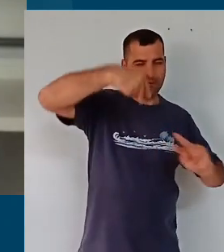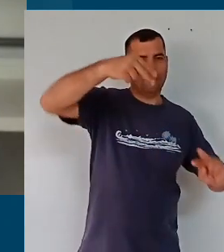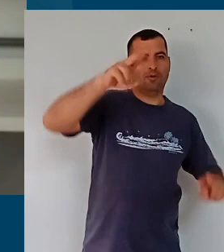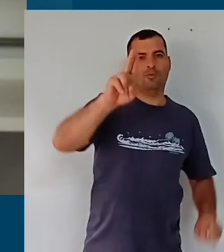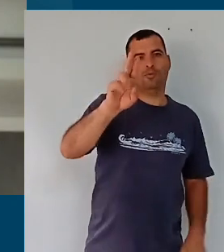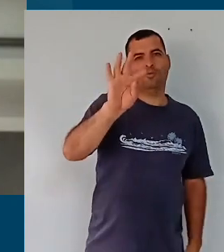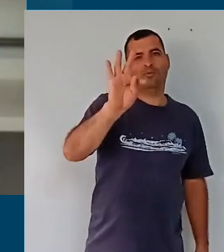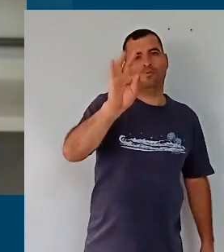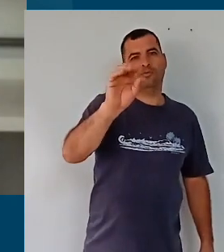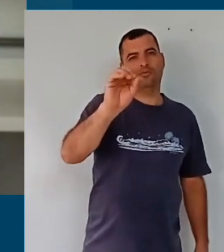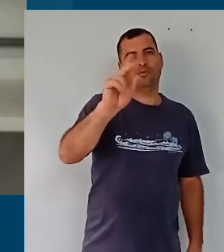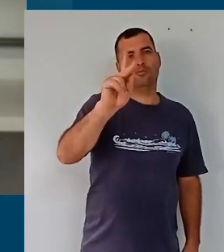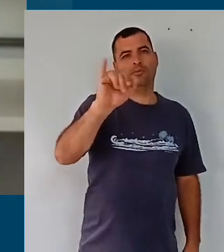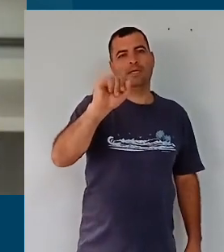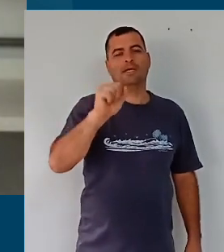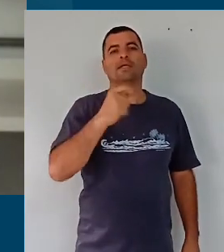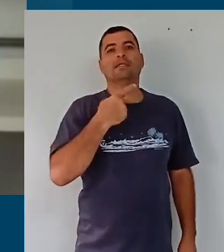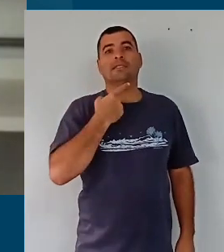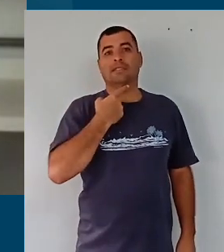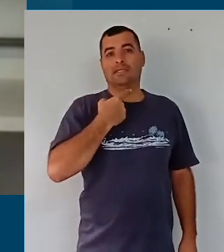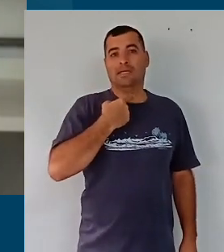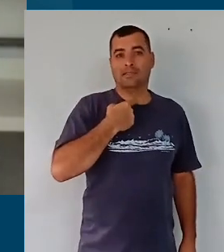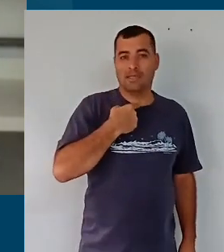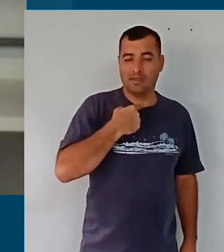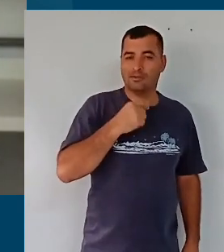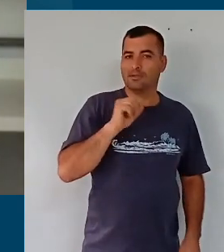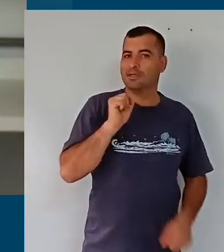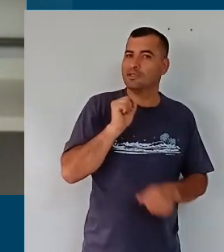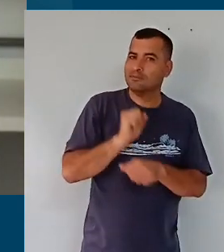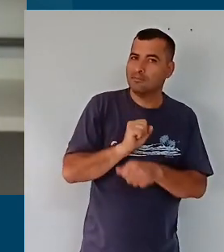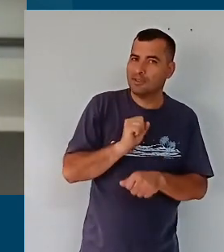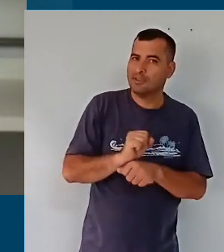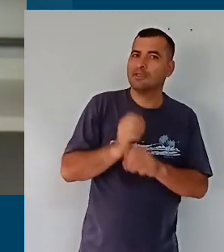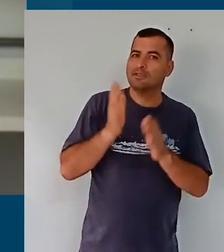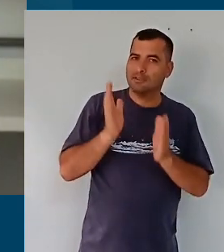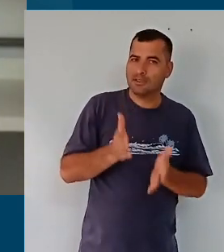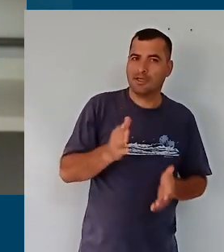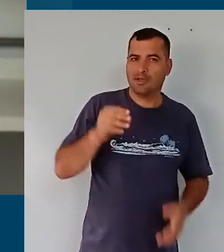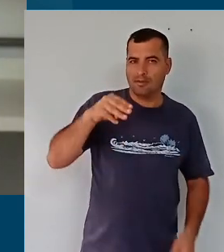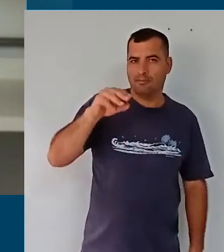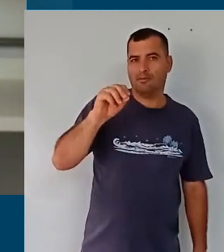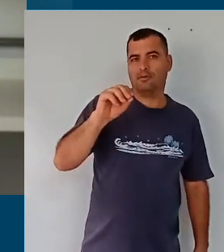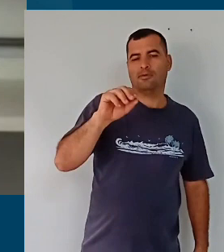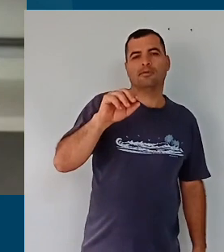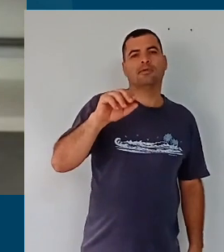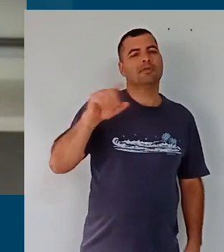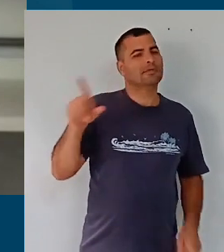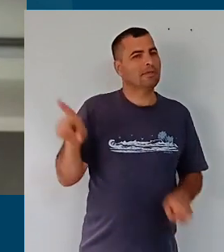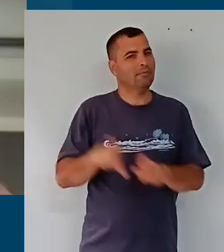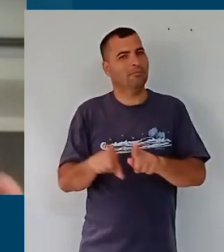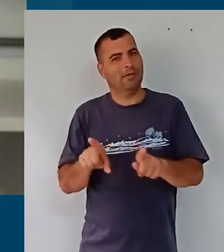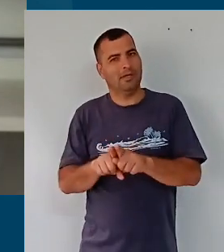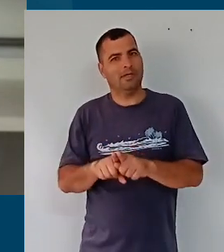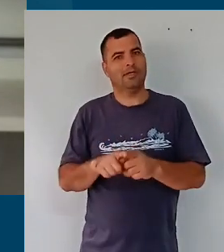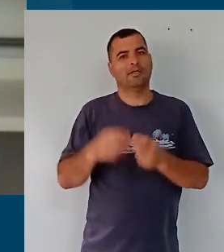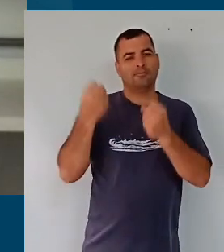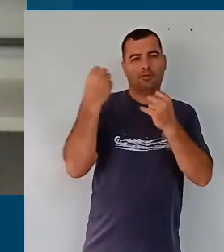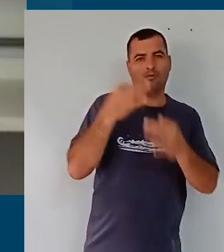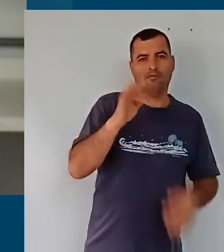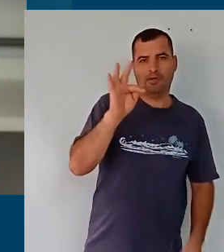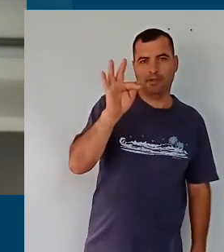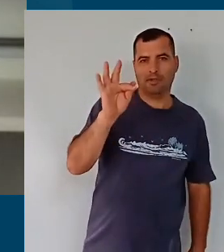utopia, de desejo, de esperança, como foi dito pelo Donizete e pelo Fernando. E é isso que nós caminhamos